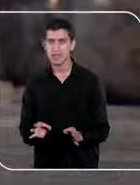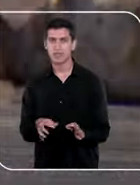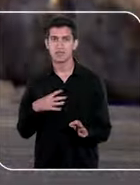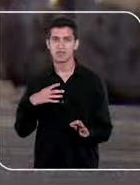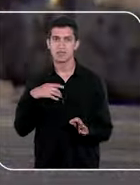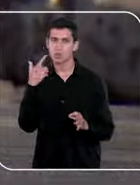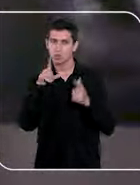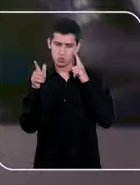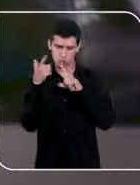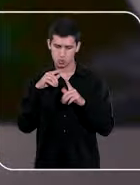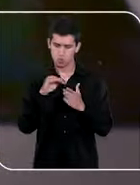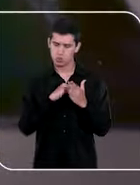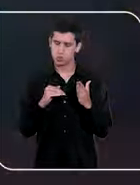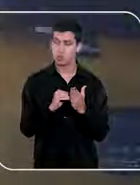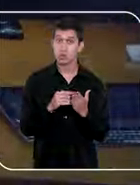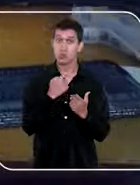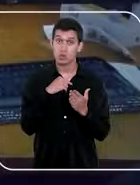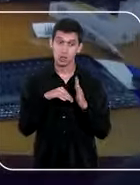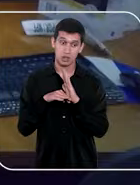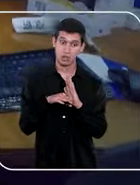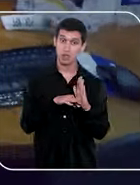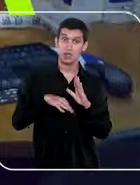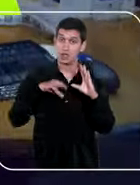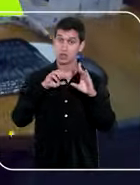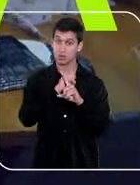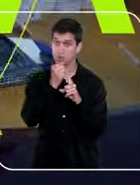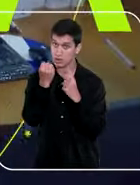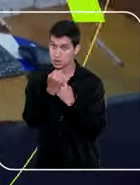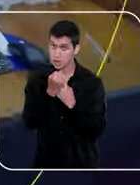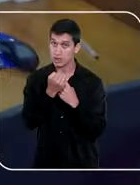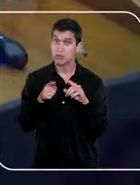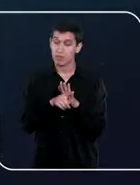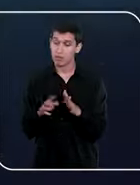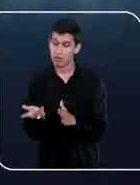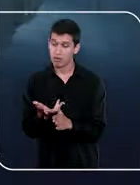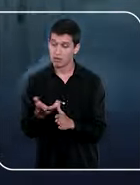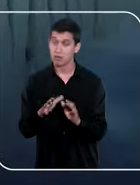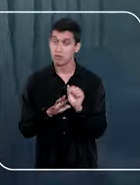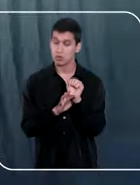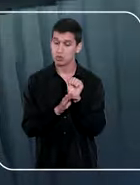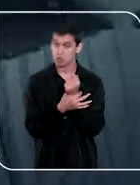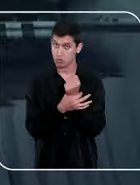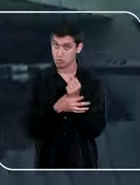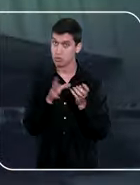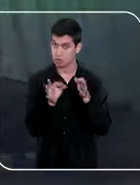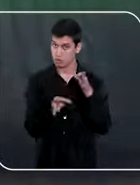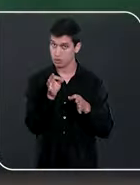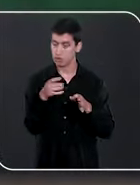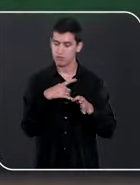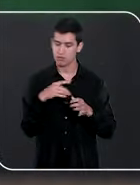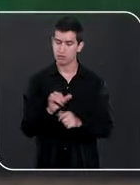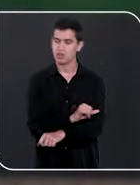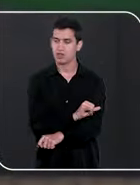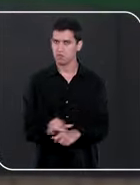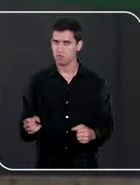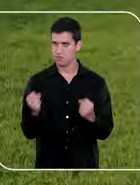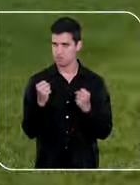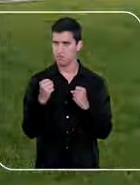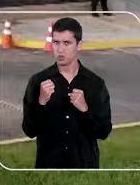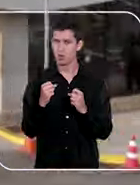atendam às expectativas do cidadão por agilidade e segurança jurídica, temos uma estratégia forte.